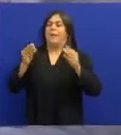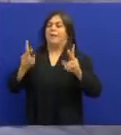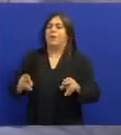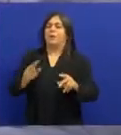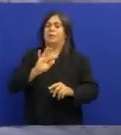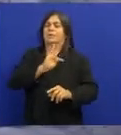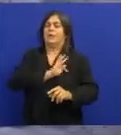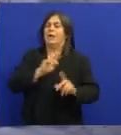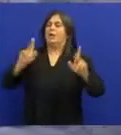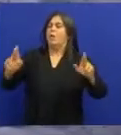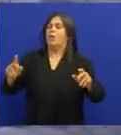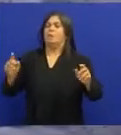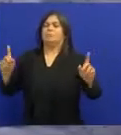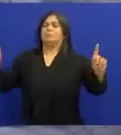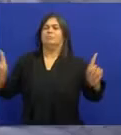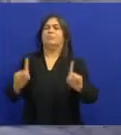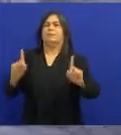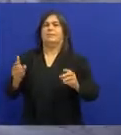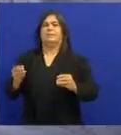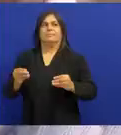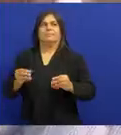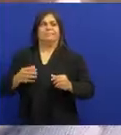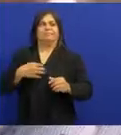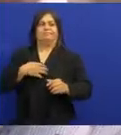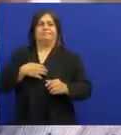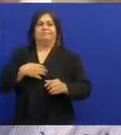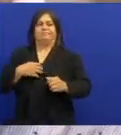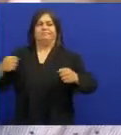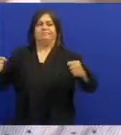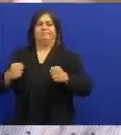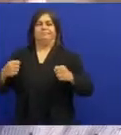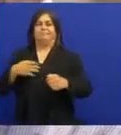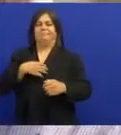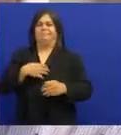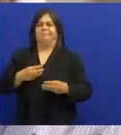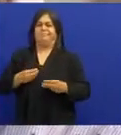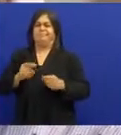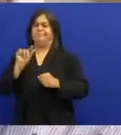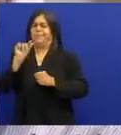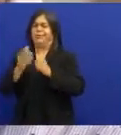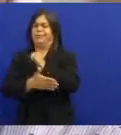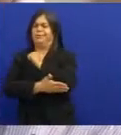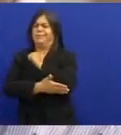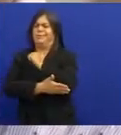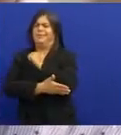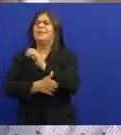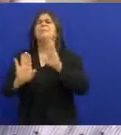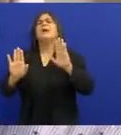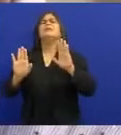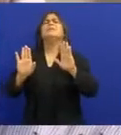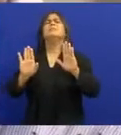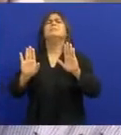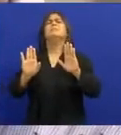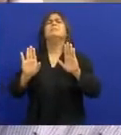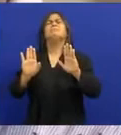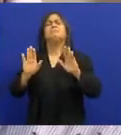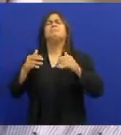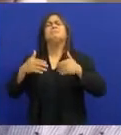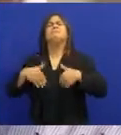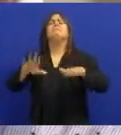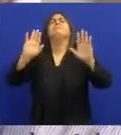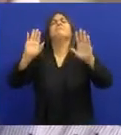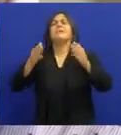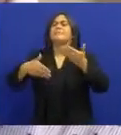Técnica Presença sonora Presença musical Ele se abalou um pouco Então ele ficou um pouco Enciumado Mas Isso não Não